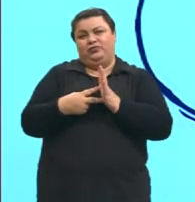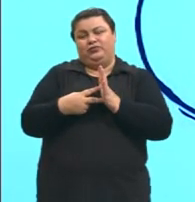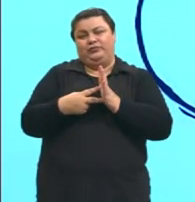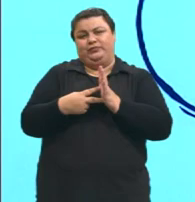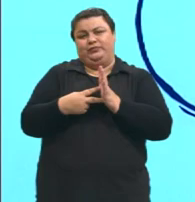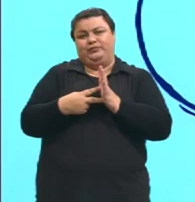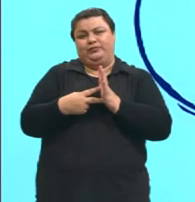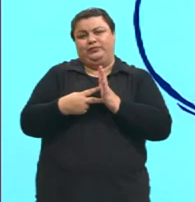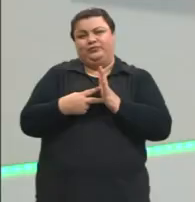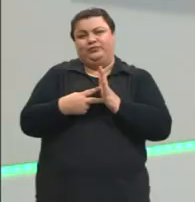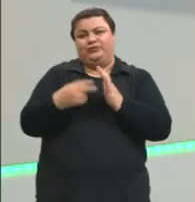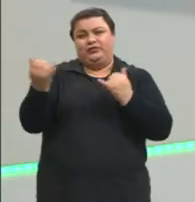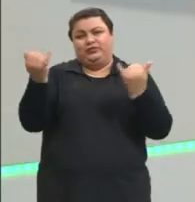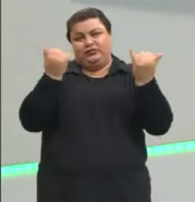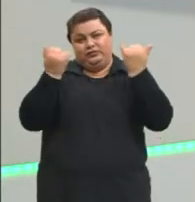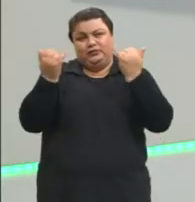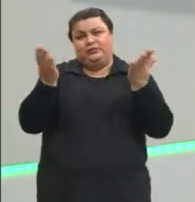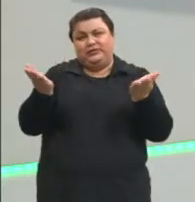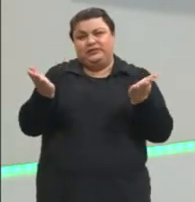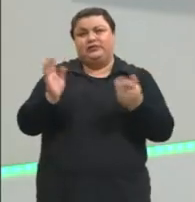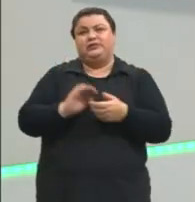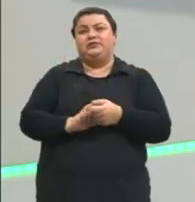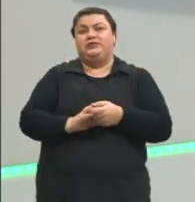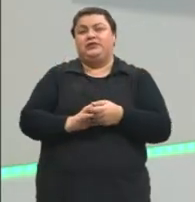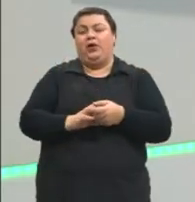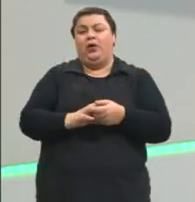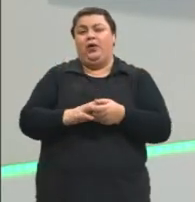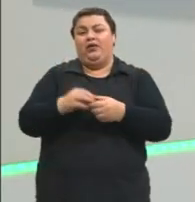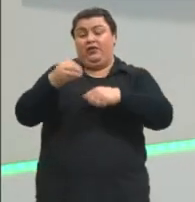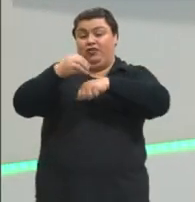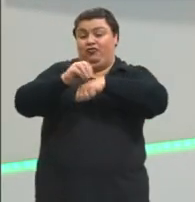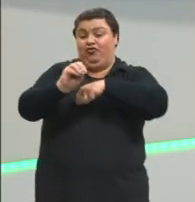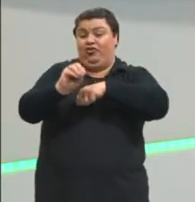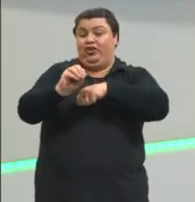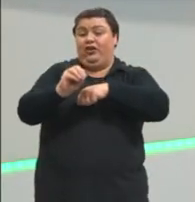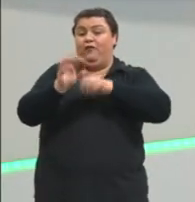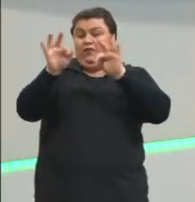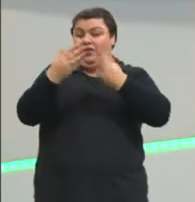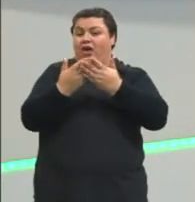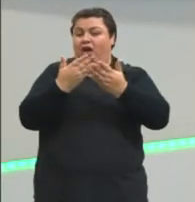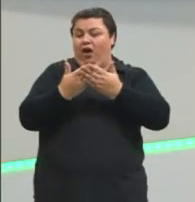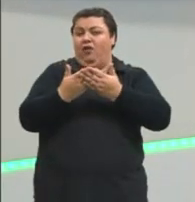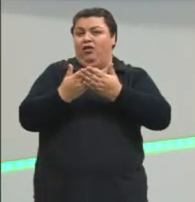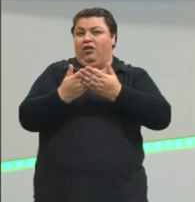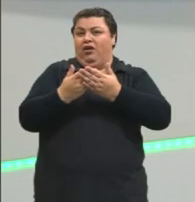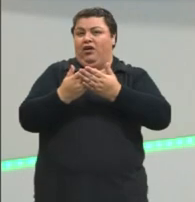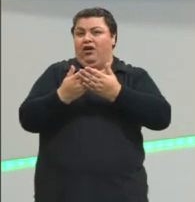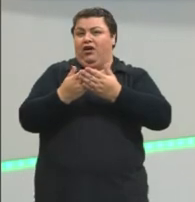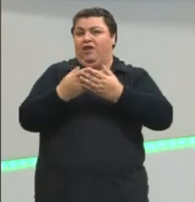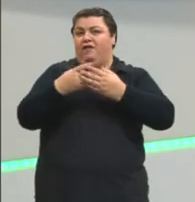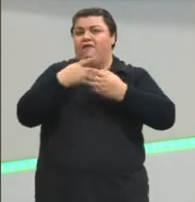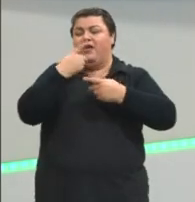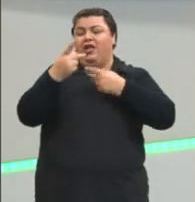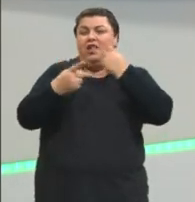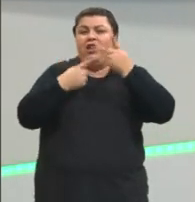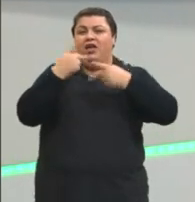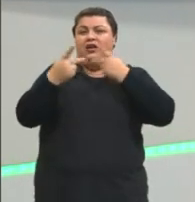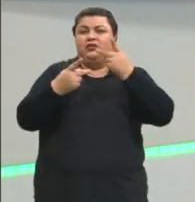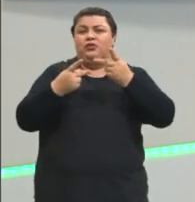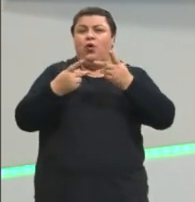de informação. Então, eu deixo para vocês, eu termino a nossa aula de hoje falando para vocês.